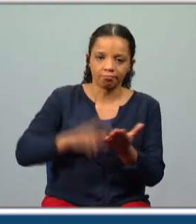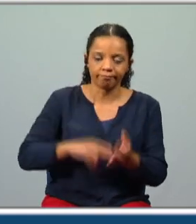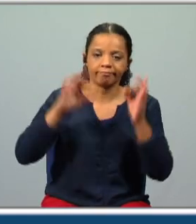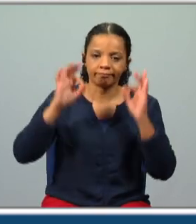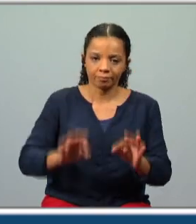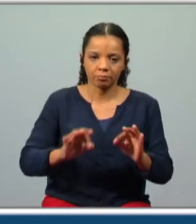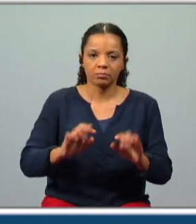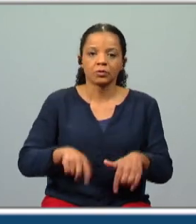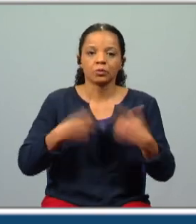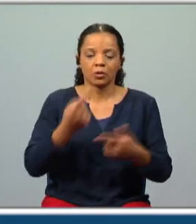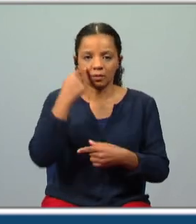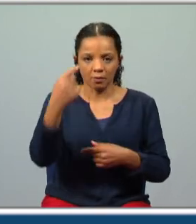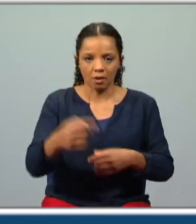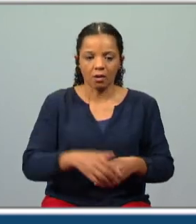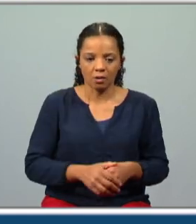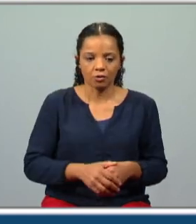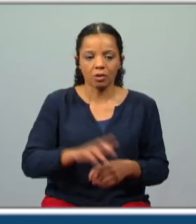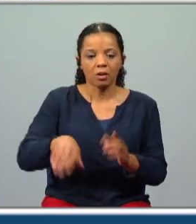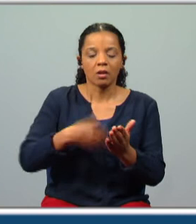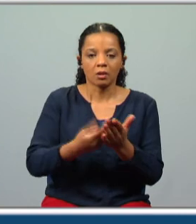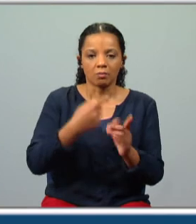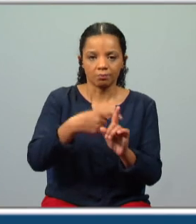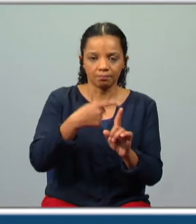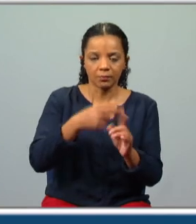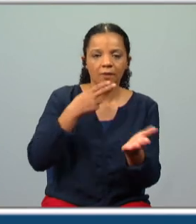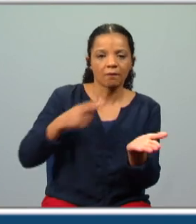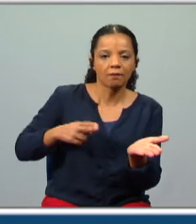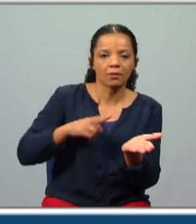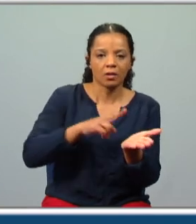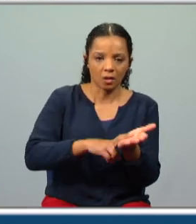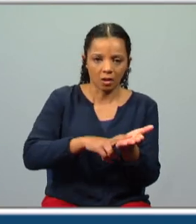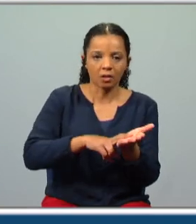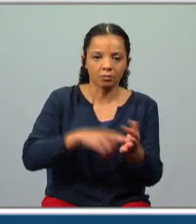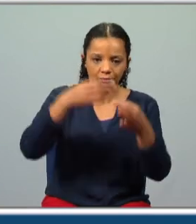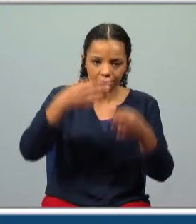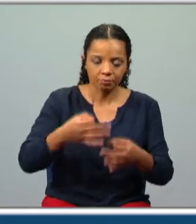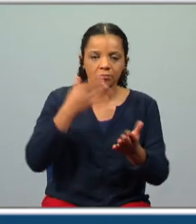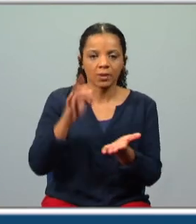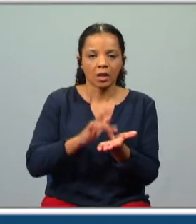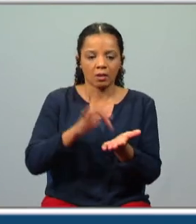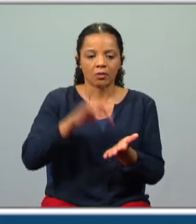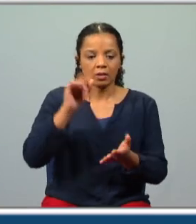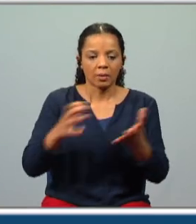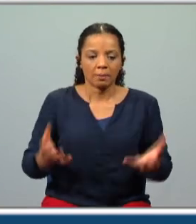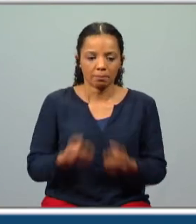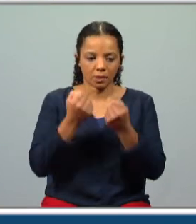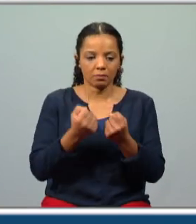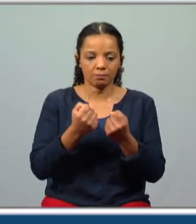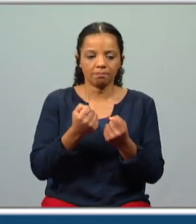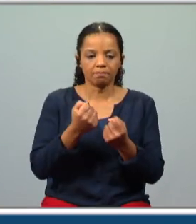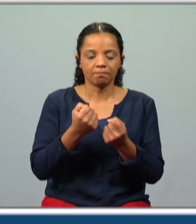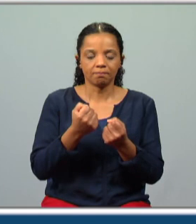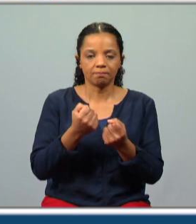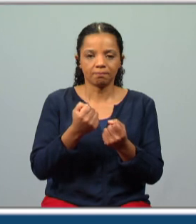verificaram após a viagem elas contribuem para conferir verdade e credibilidade da obra o que também é desejável numa obra